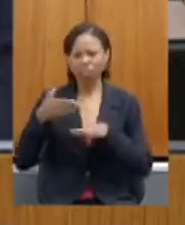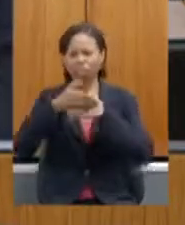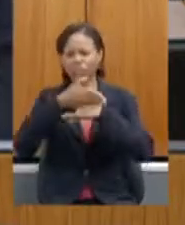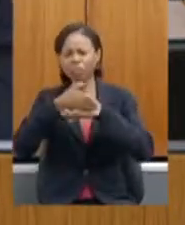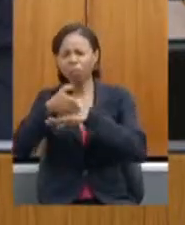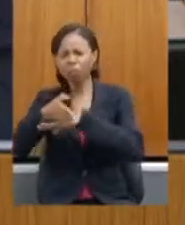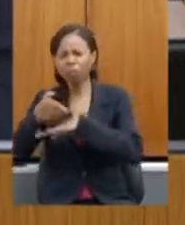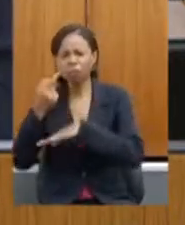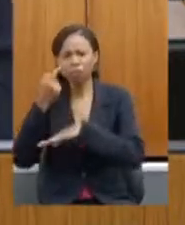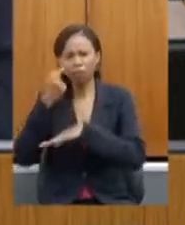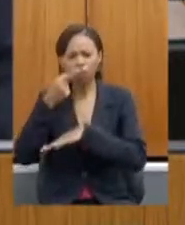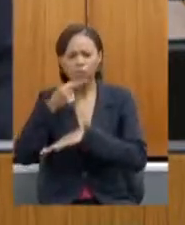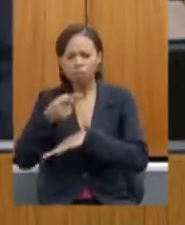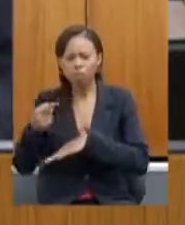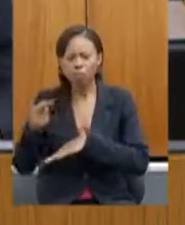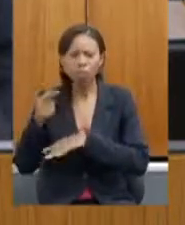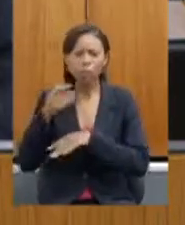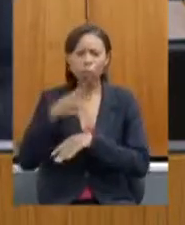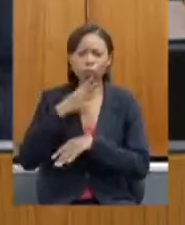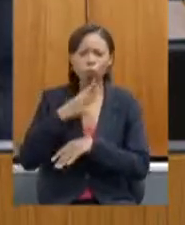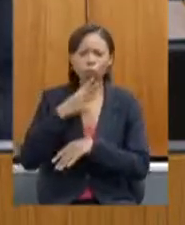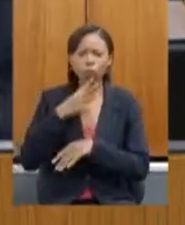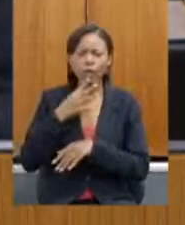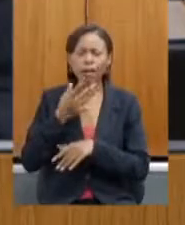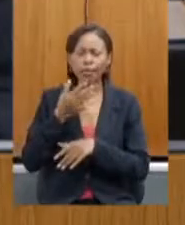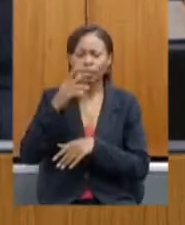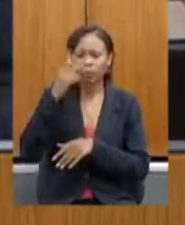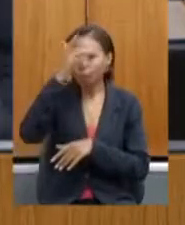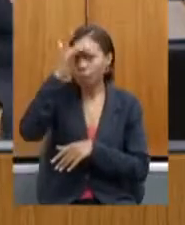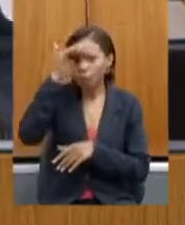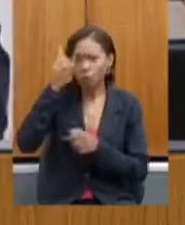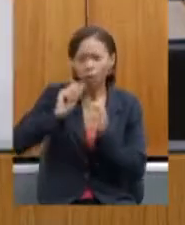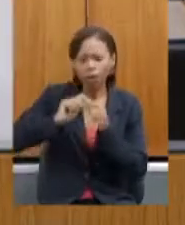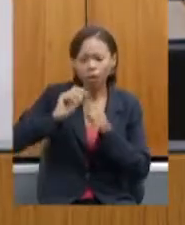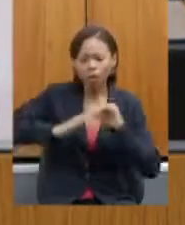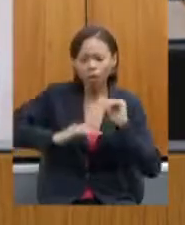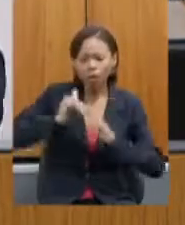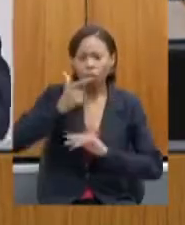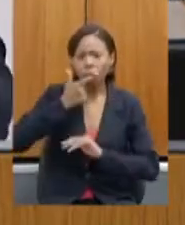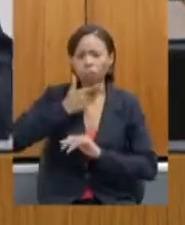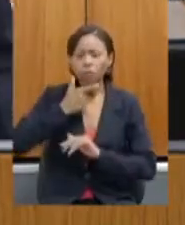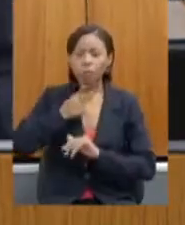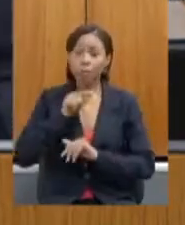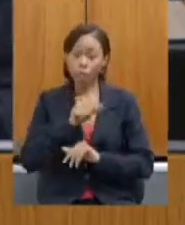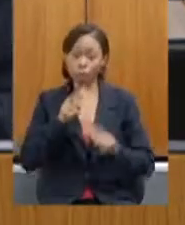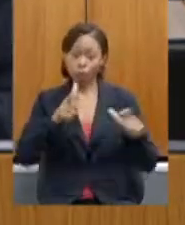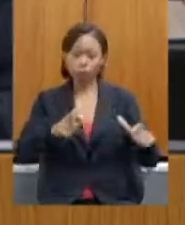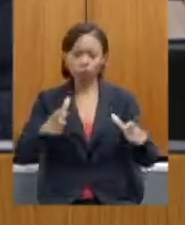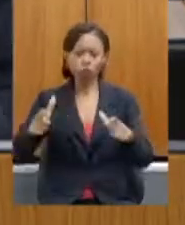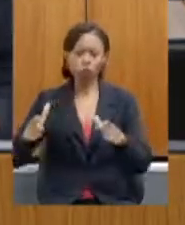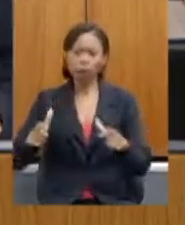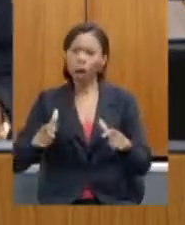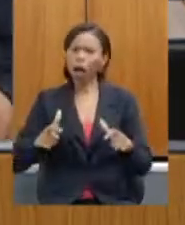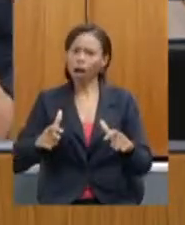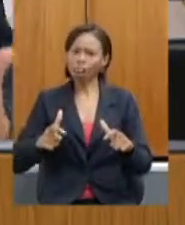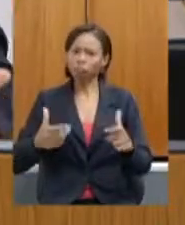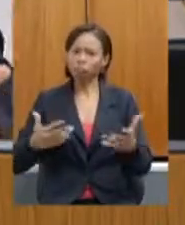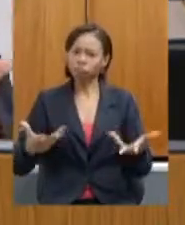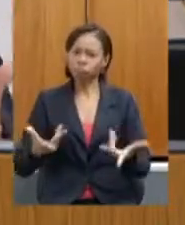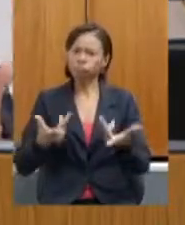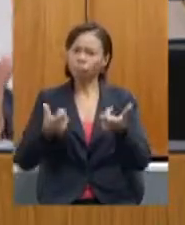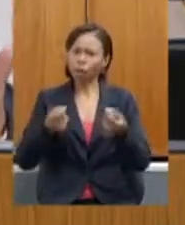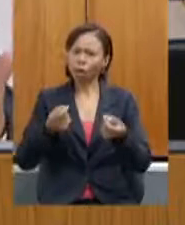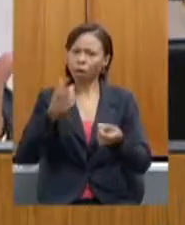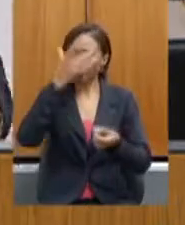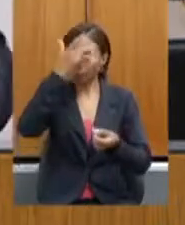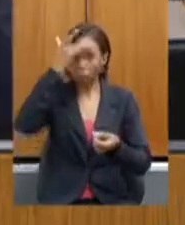conhece os nossos produtores e existe naquele ambiente muita ciência existe naquele ambiente muitas pessoas que